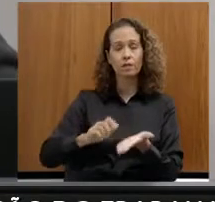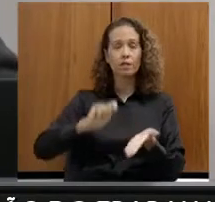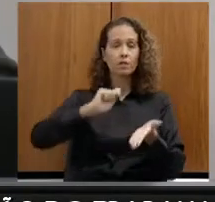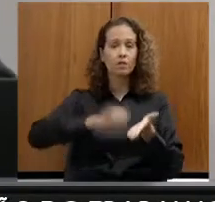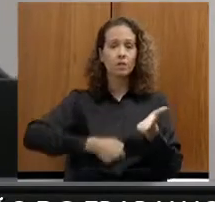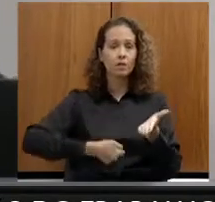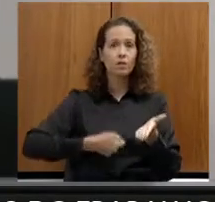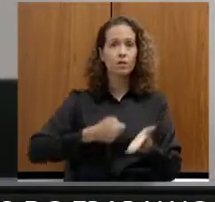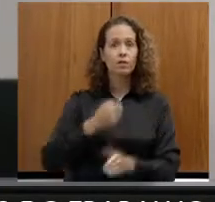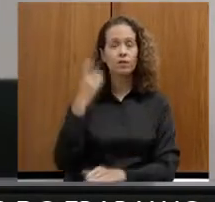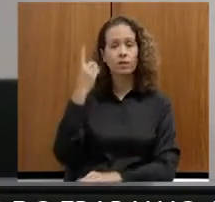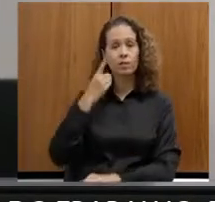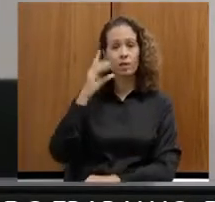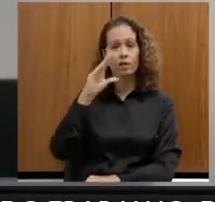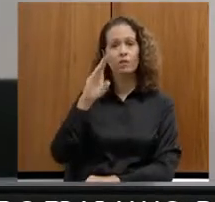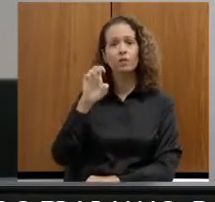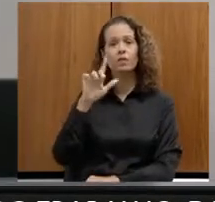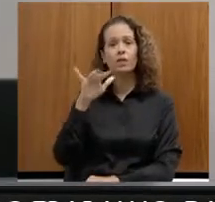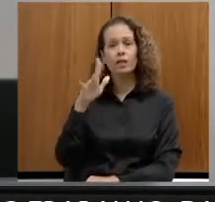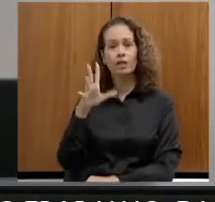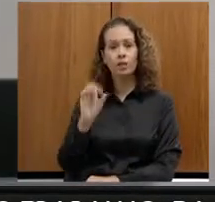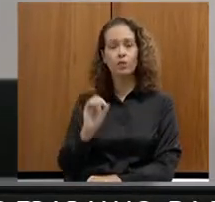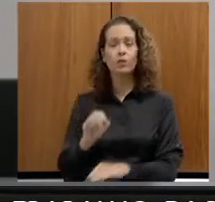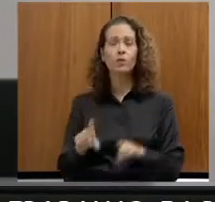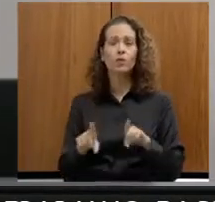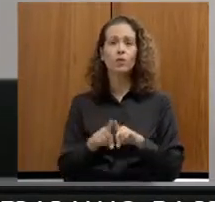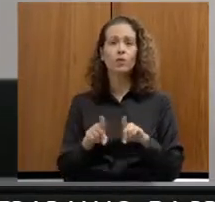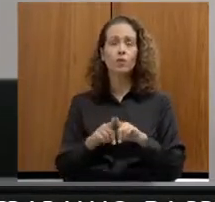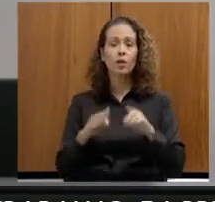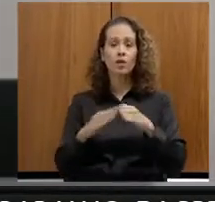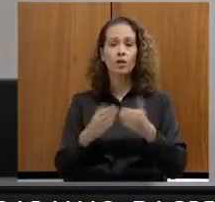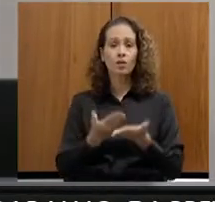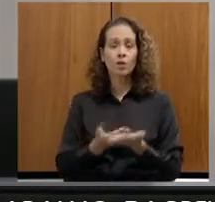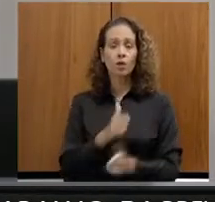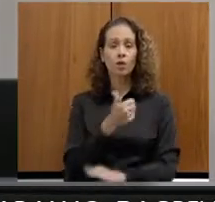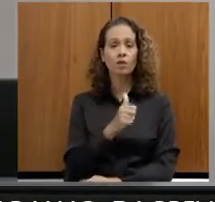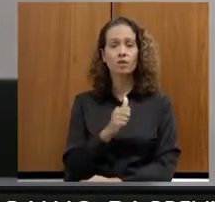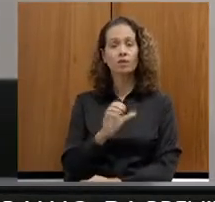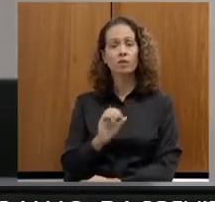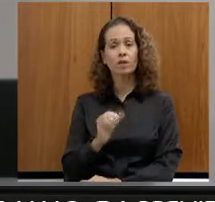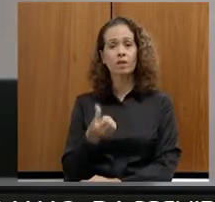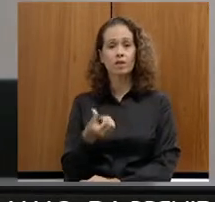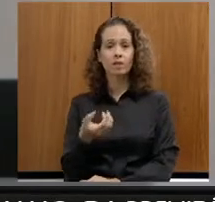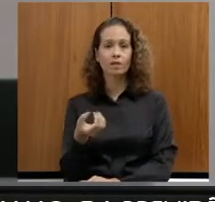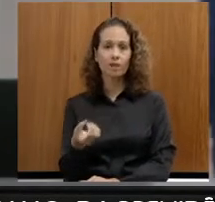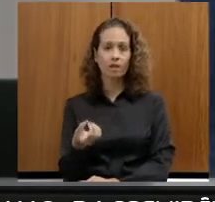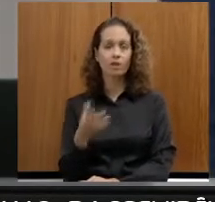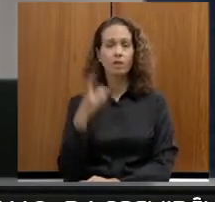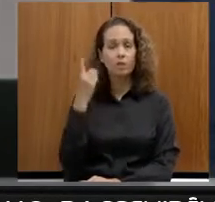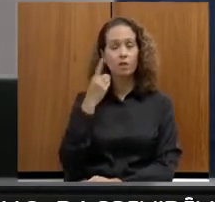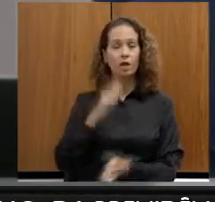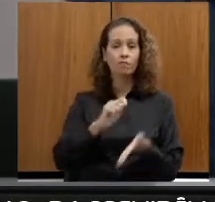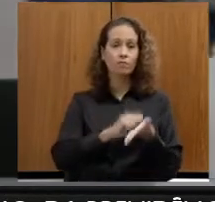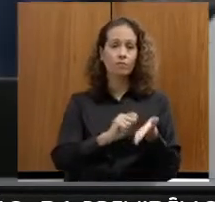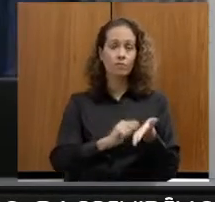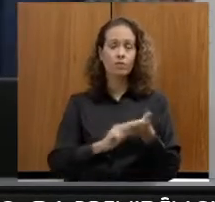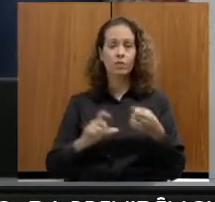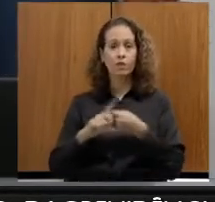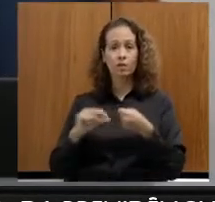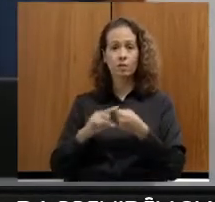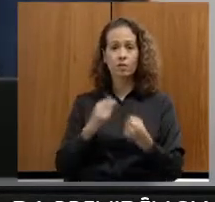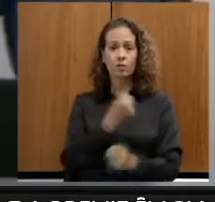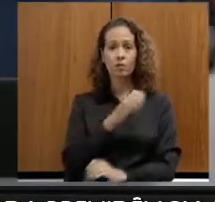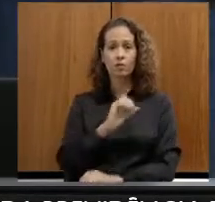deputado Celindo Citrocel. Requerimento 1106, deputado que ele subscreve requer a vossa excelência nos termos do artigo 100